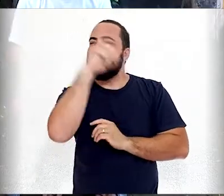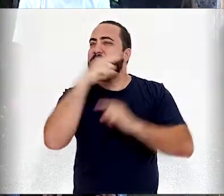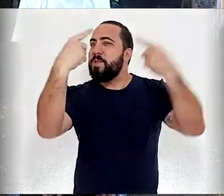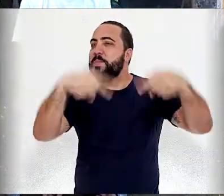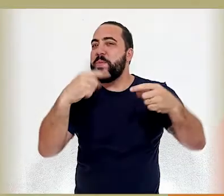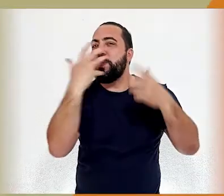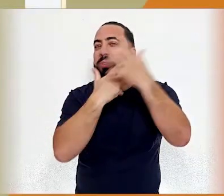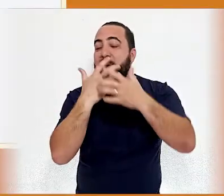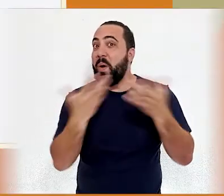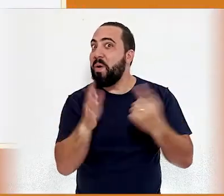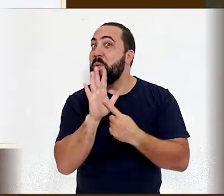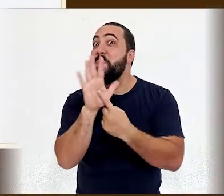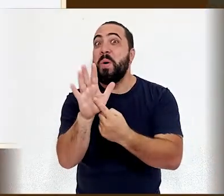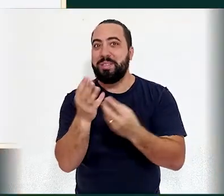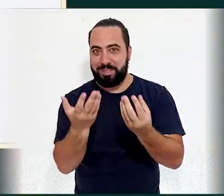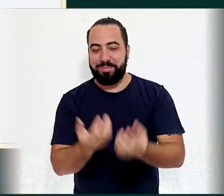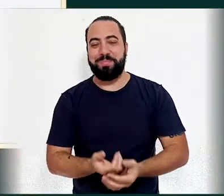E este é o resultado.